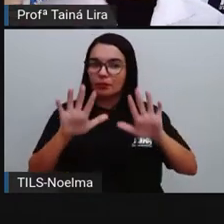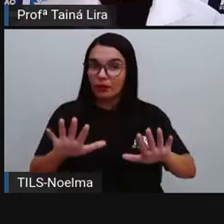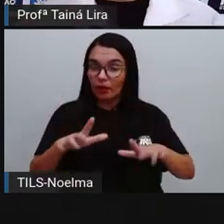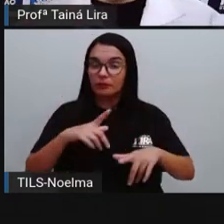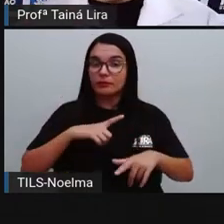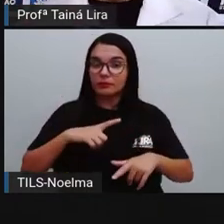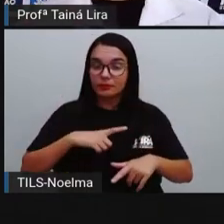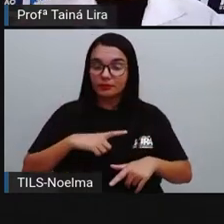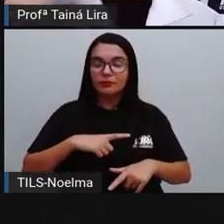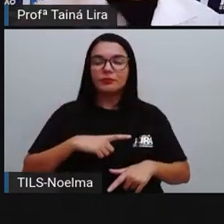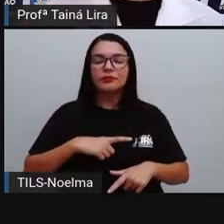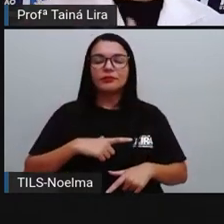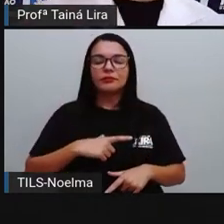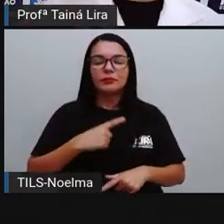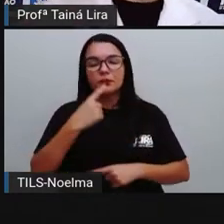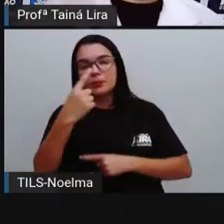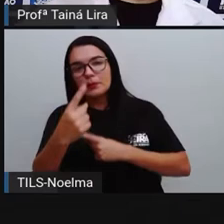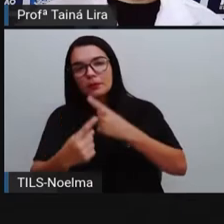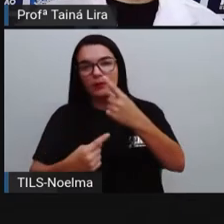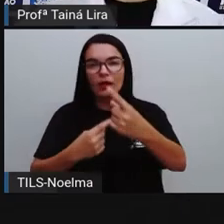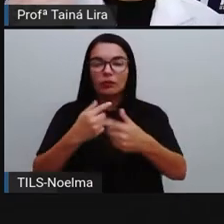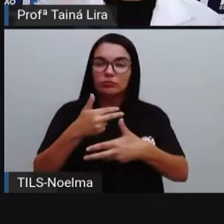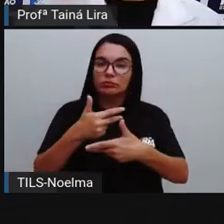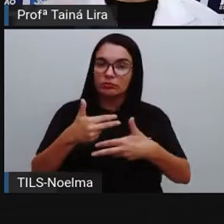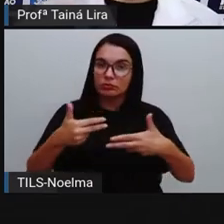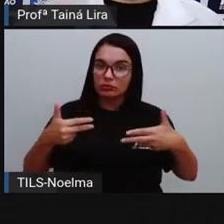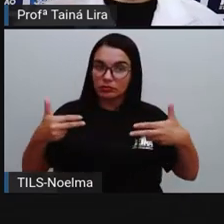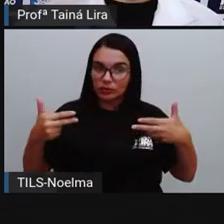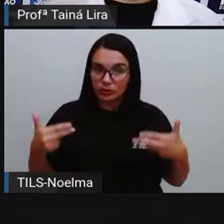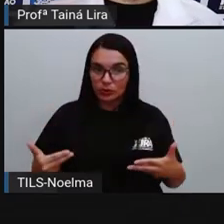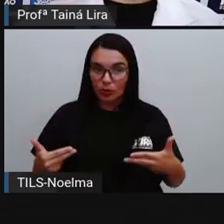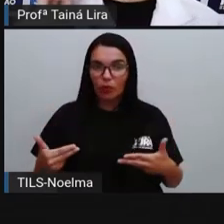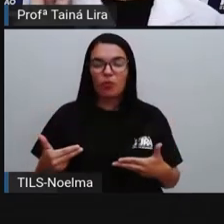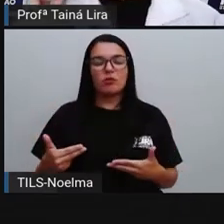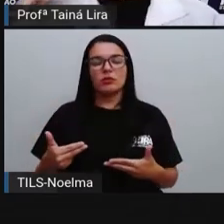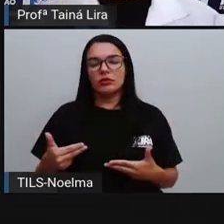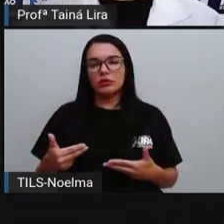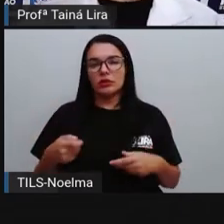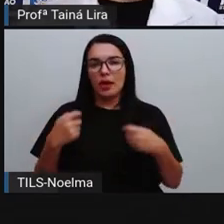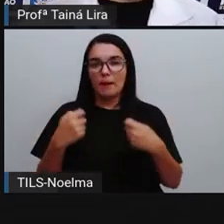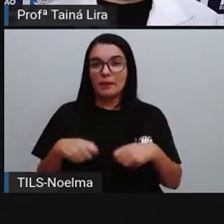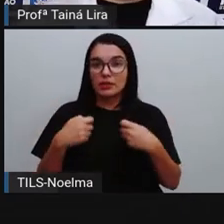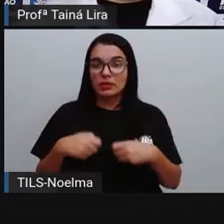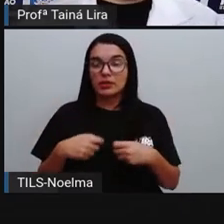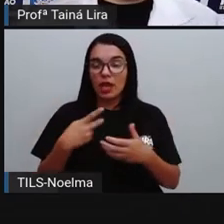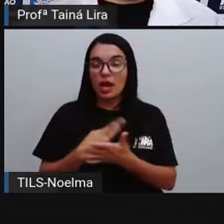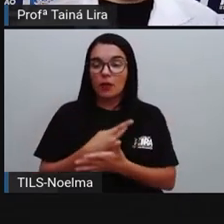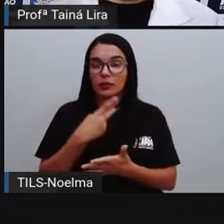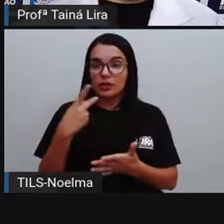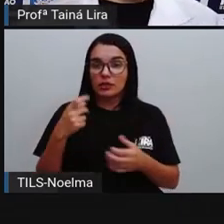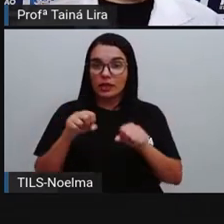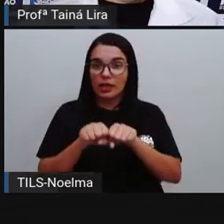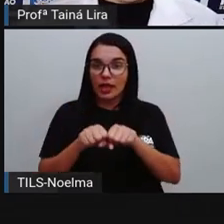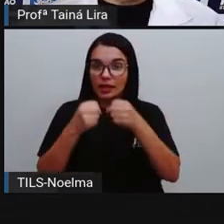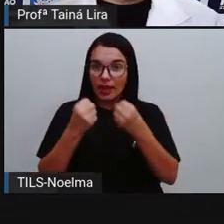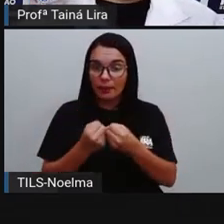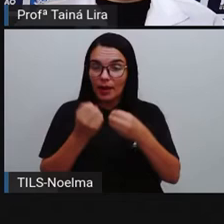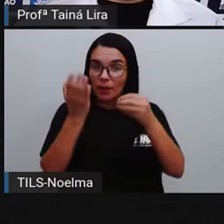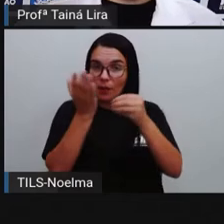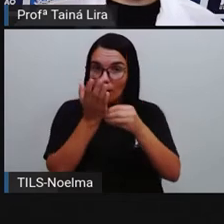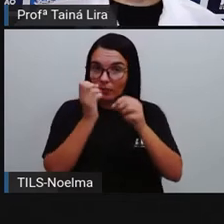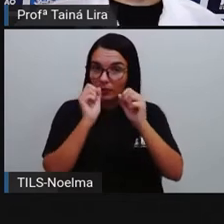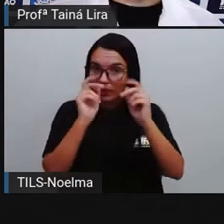existem, né? Alguns requisitos aí, a pró trouxe aí o requisito para essa taça quebrar com o som da voz, tá?